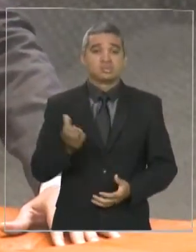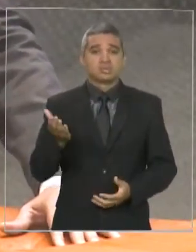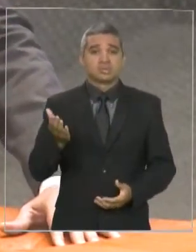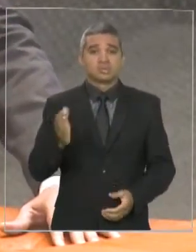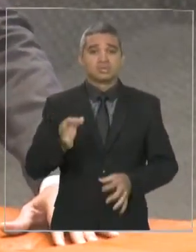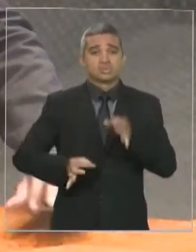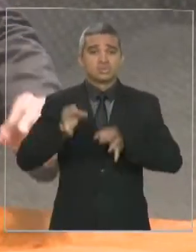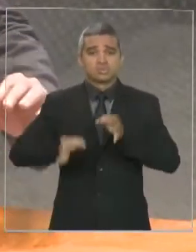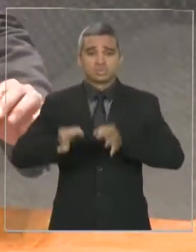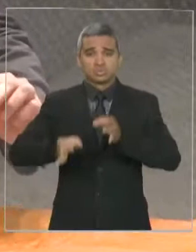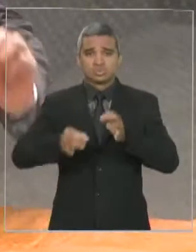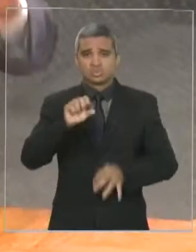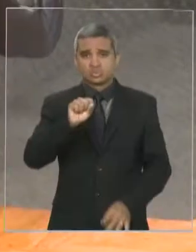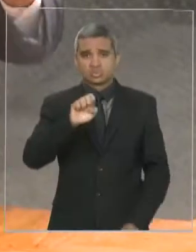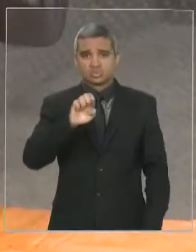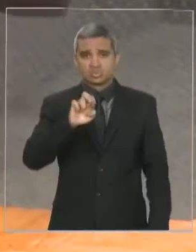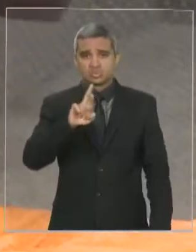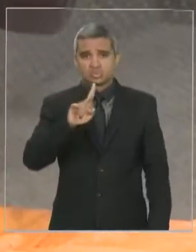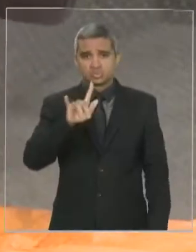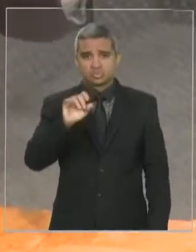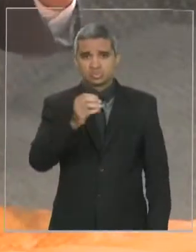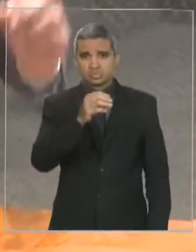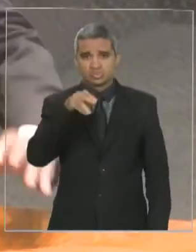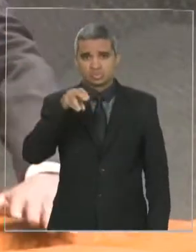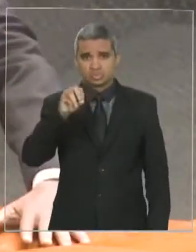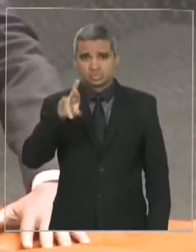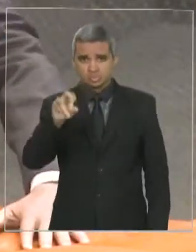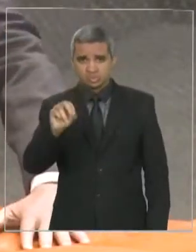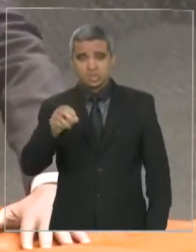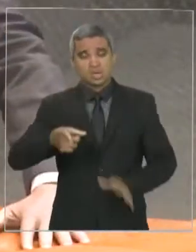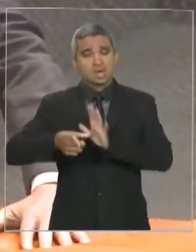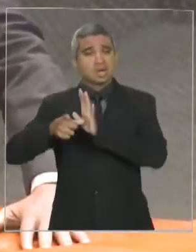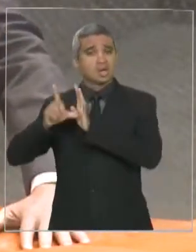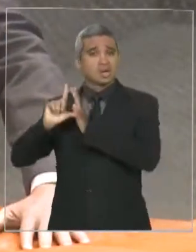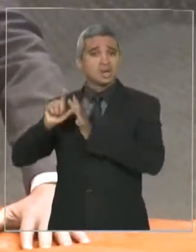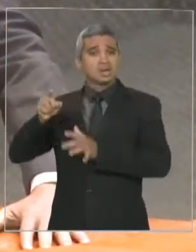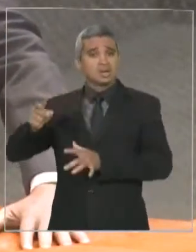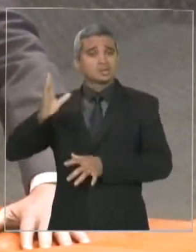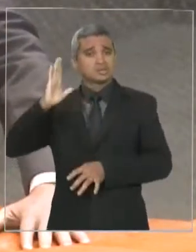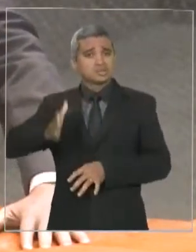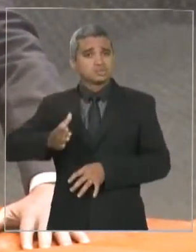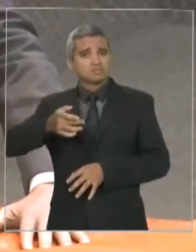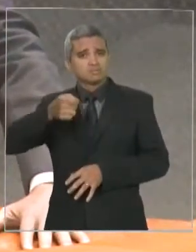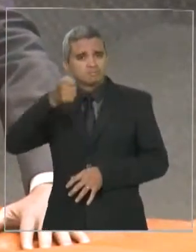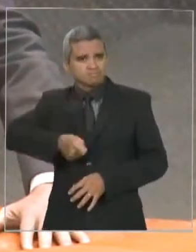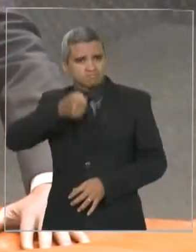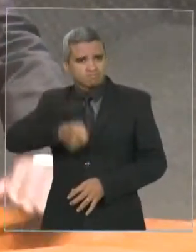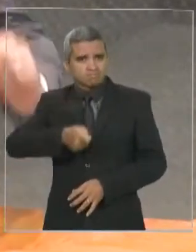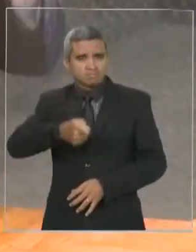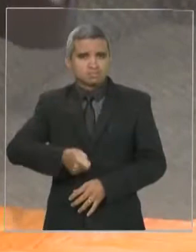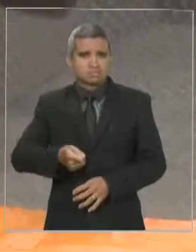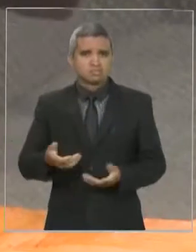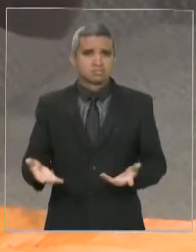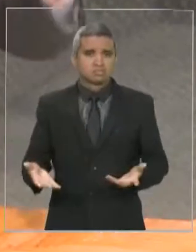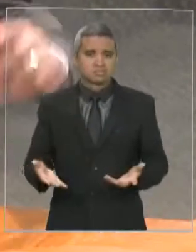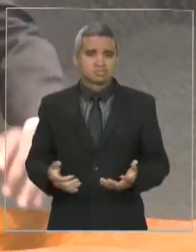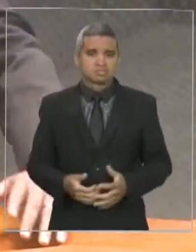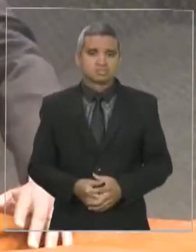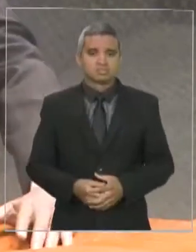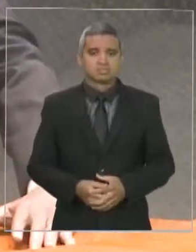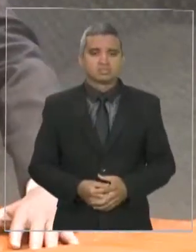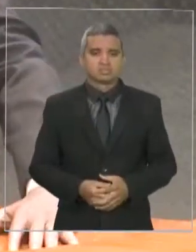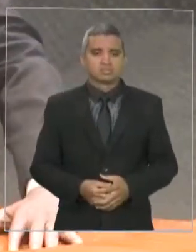Moro já tinha convicção pela condenação do ex-presidente Lula antes mesmo